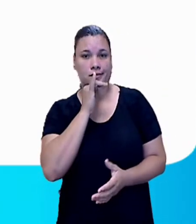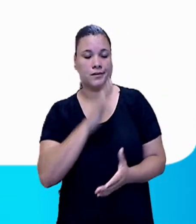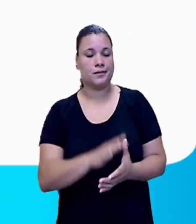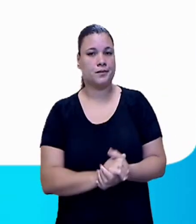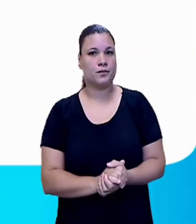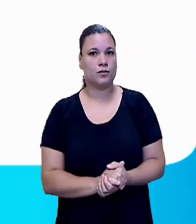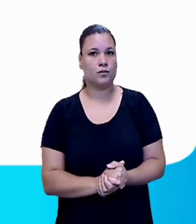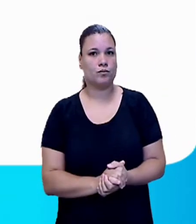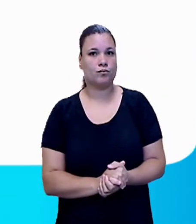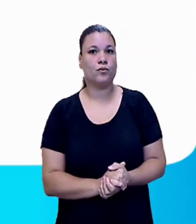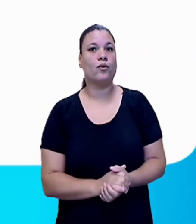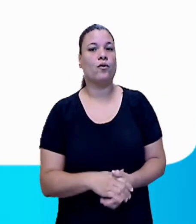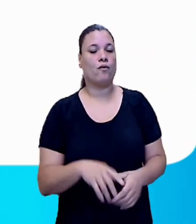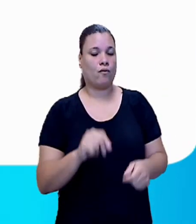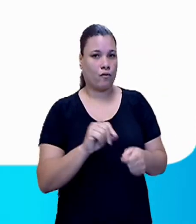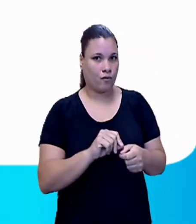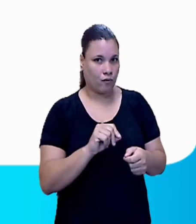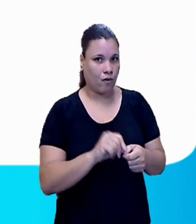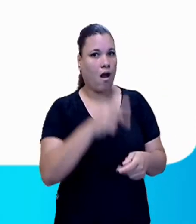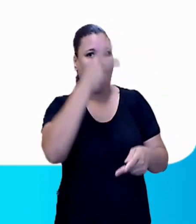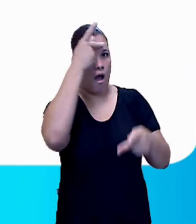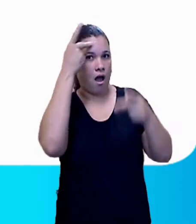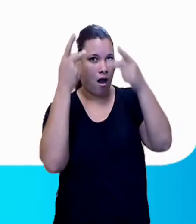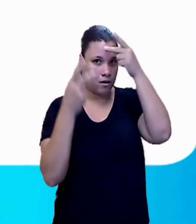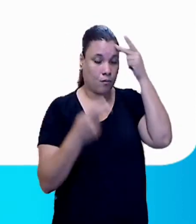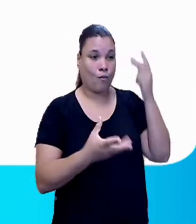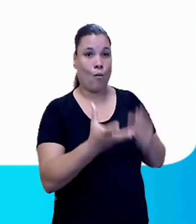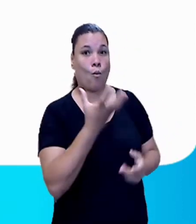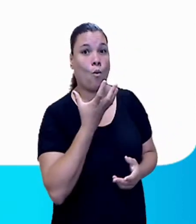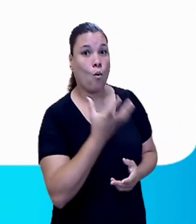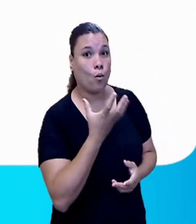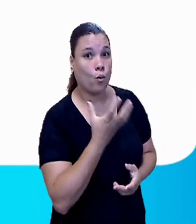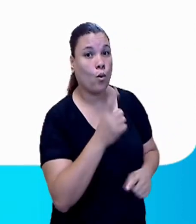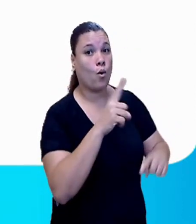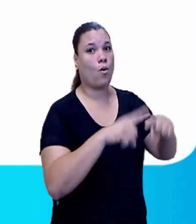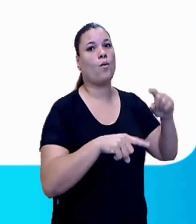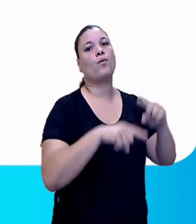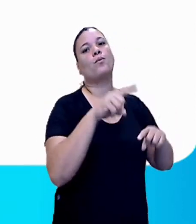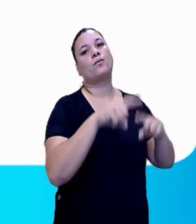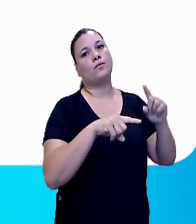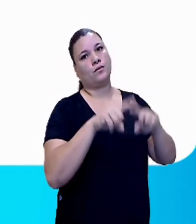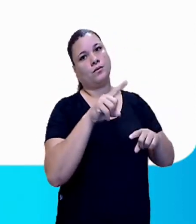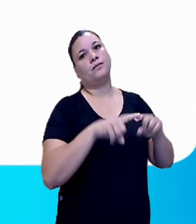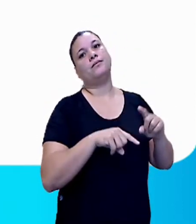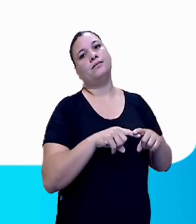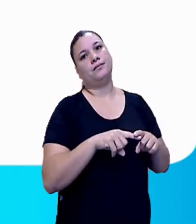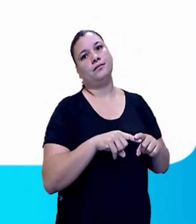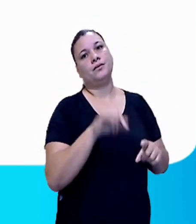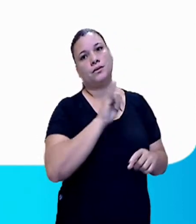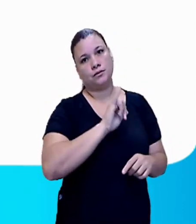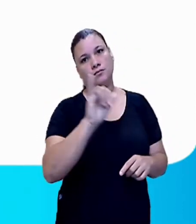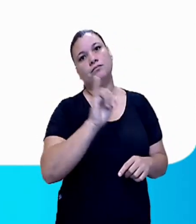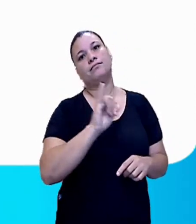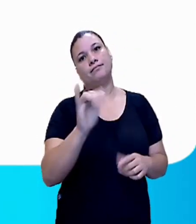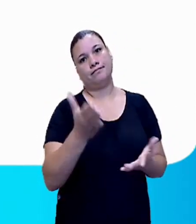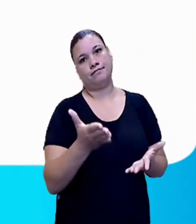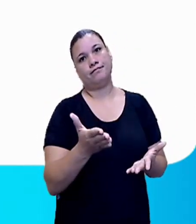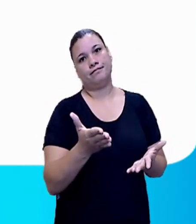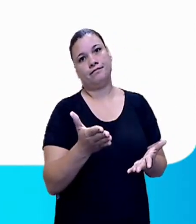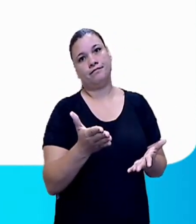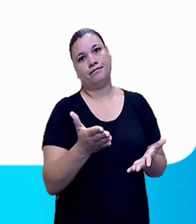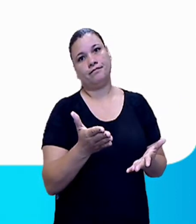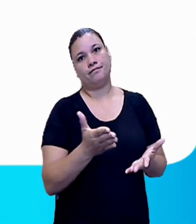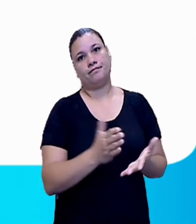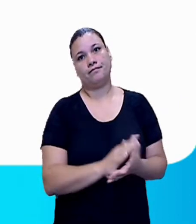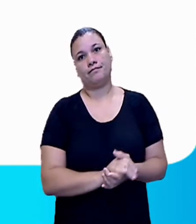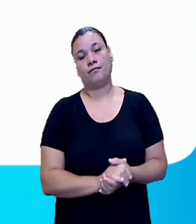ferramentas discursivas. Então, vamos lá. No primeiro, o convencimento. É para a compra de um produto e de